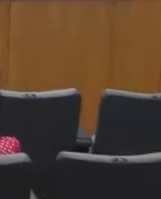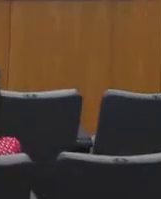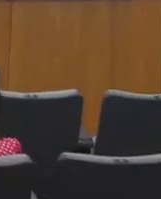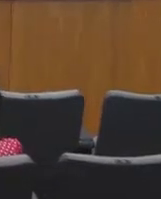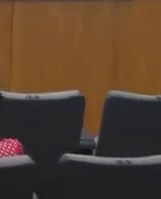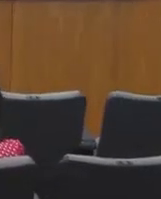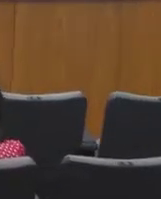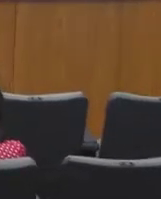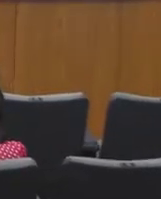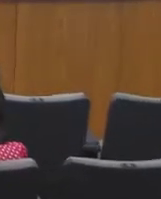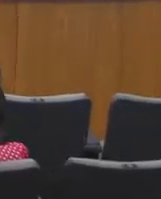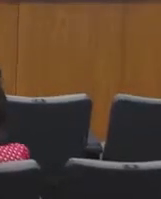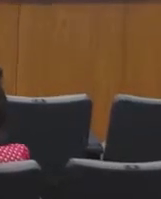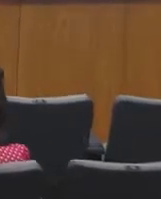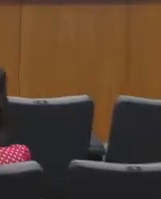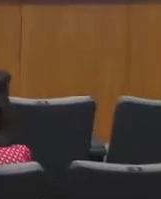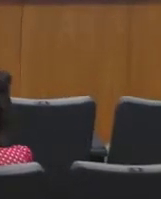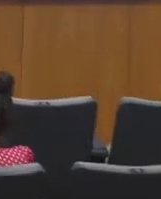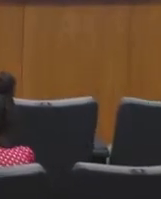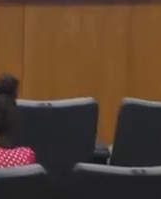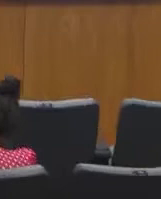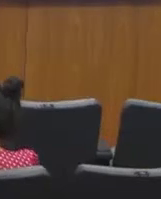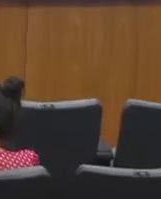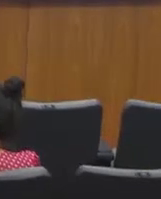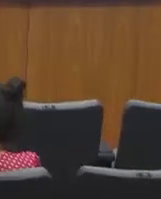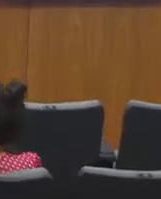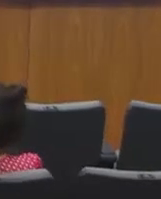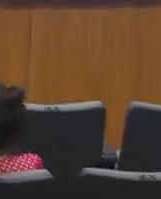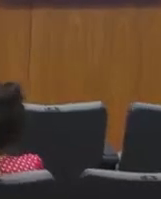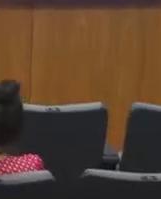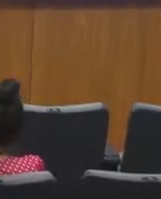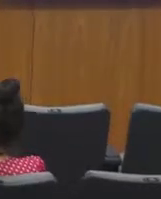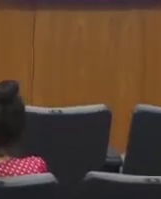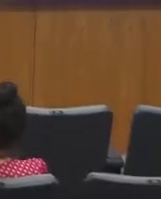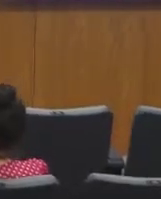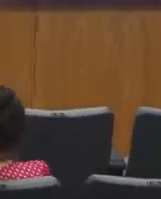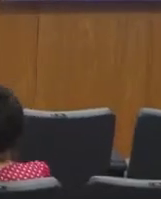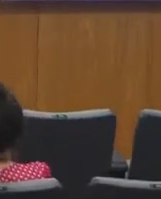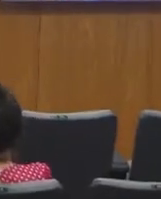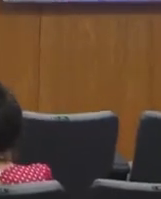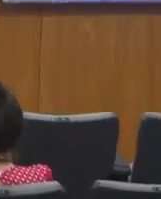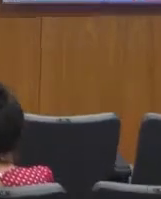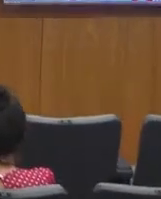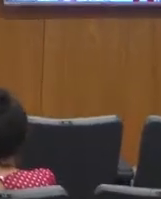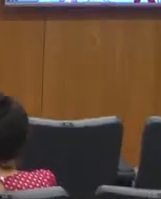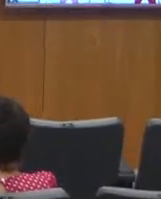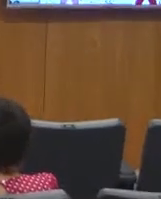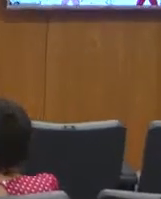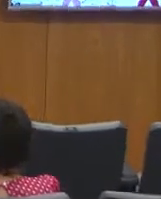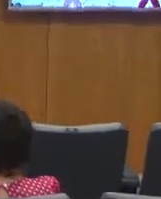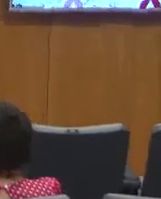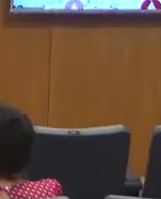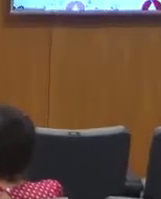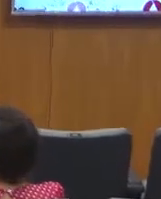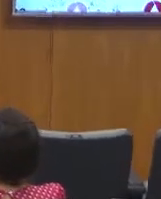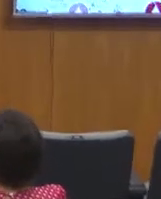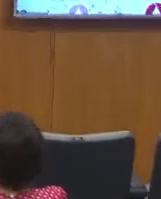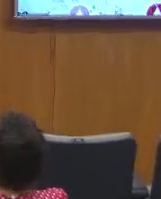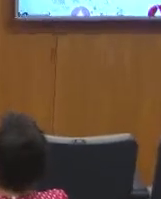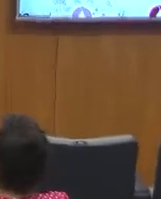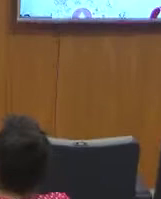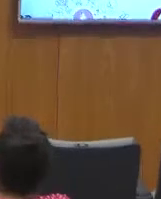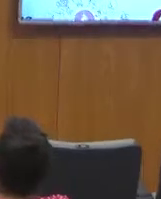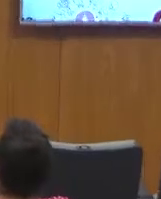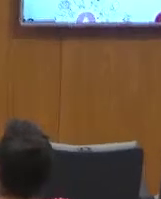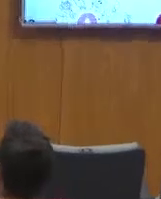Passa-se a terceira fase da ordem do dia, que compreende o recebimento, a discussão e a votação de proposição da comissão.